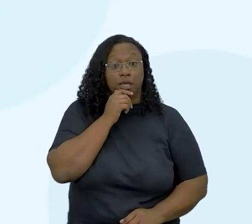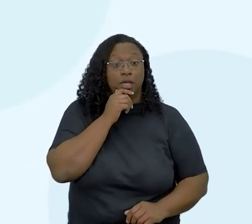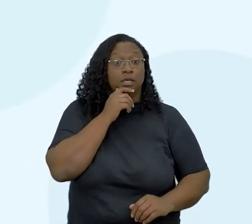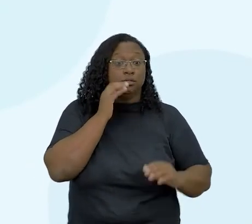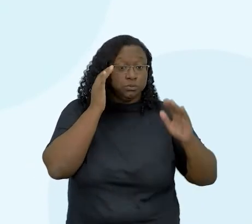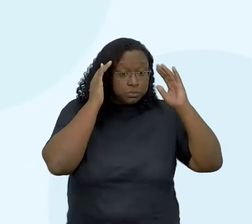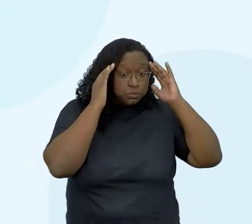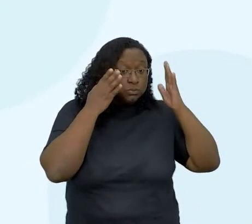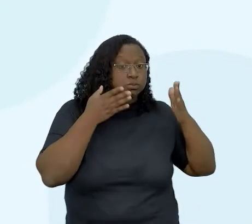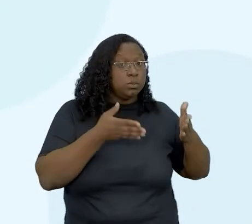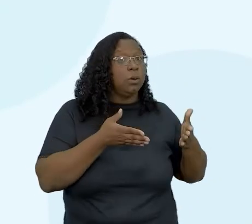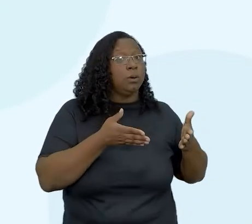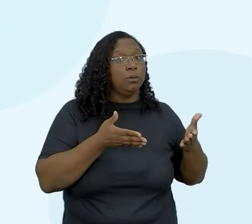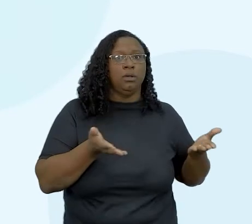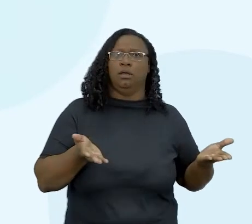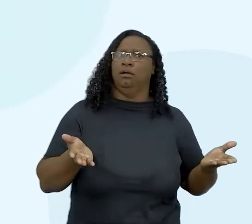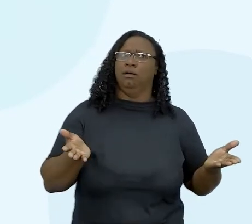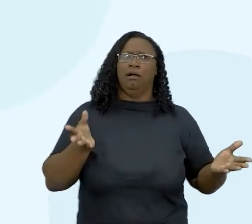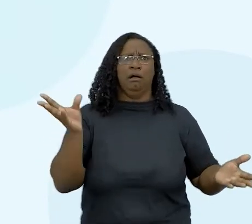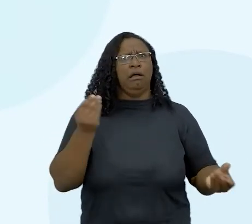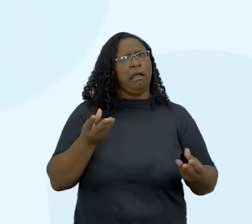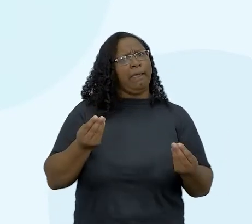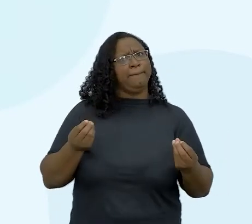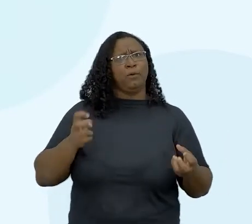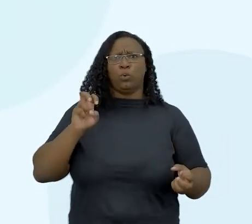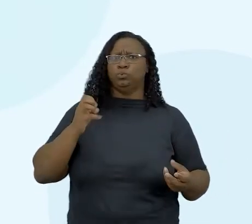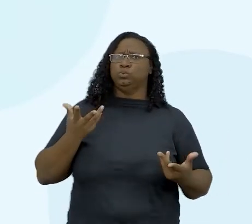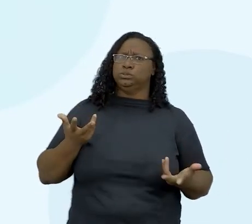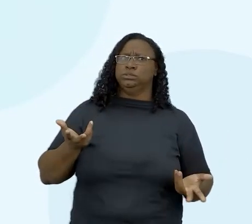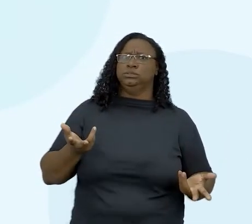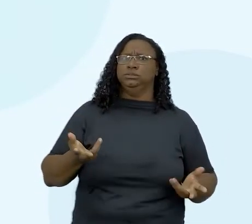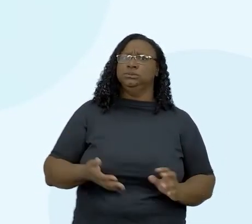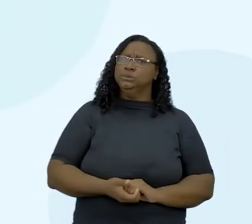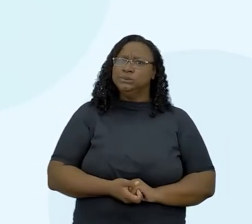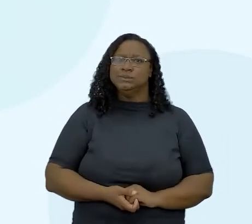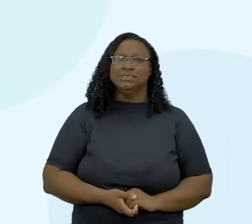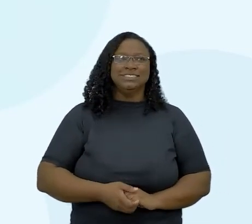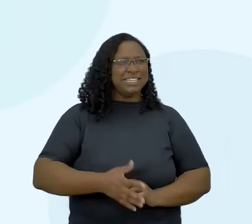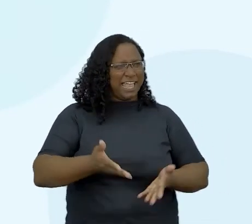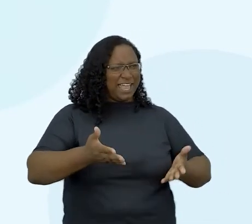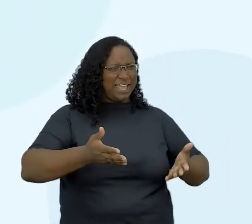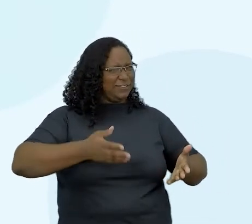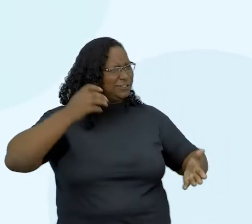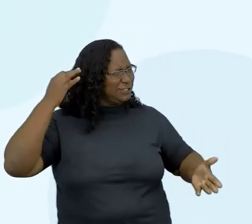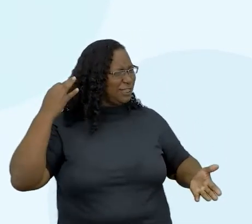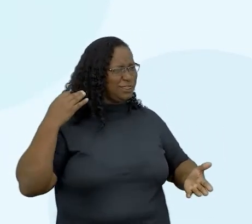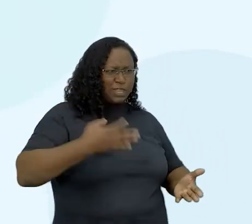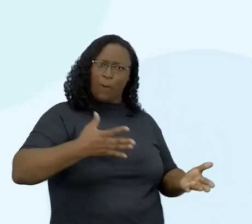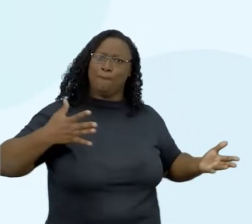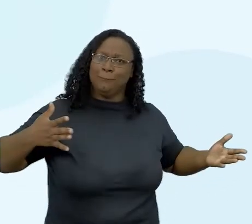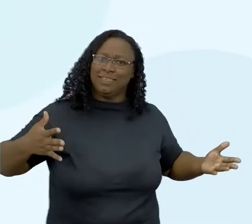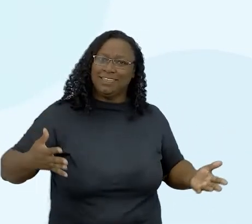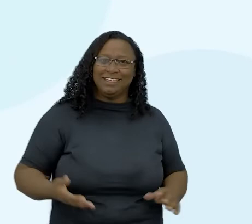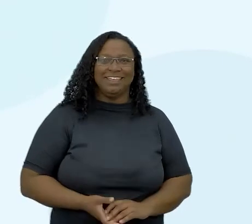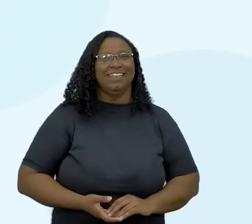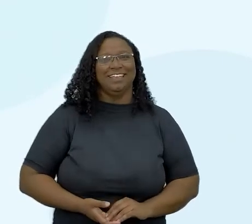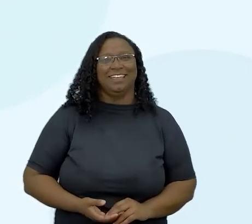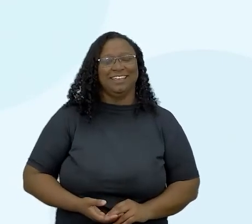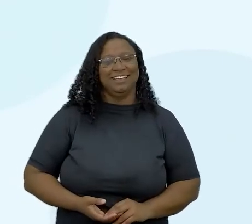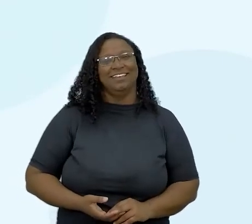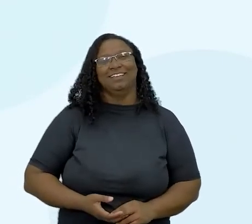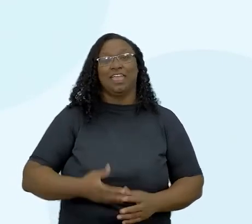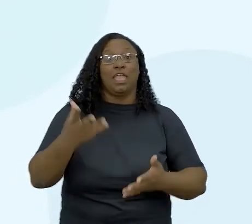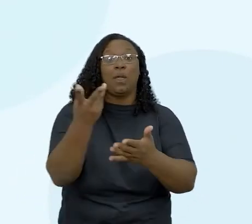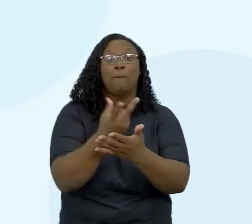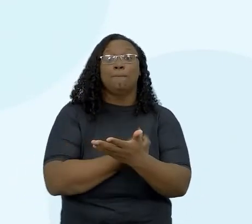Comprometimento. Comprometimento. Ai, Tchutchu, tem um monte que eu sou 5, viu? Ah, você é muito top. Não, tentando. Busca de informações, você falou que você